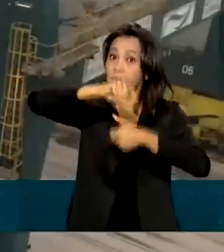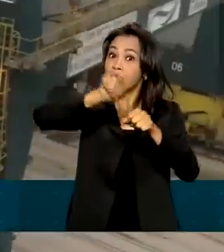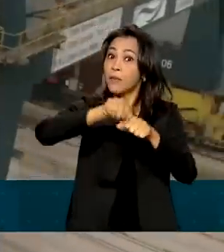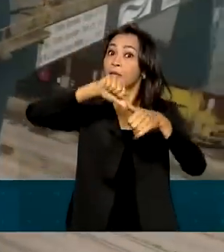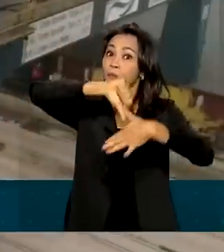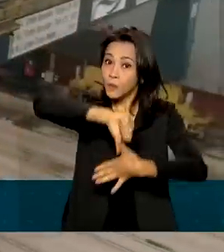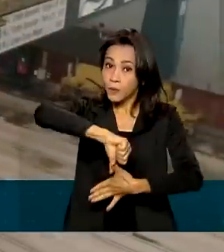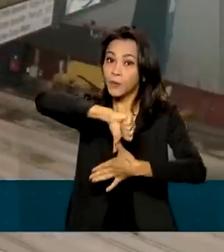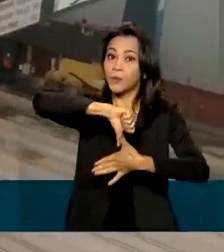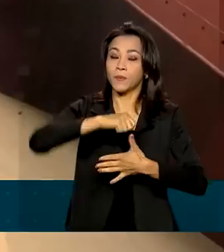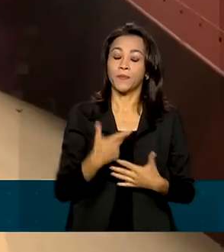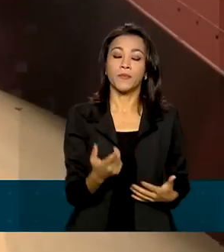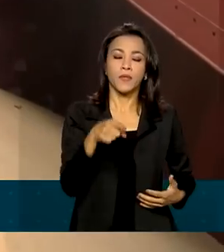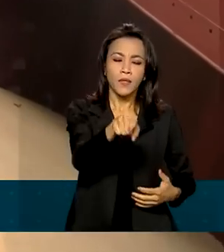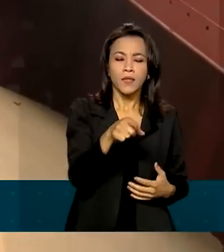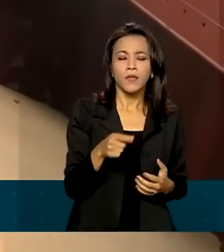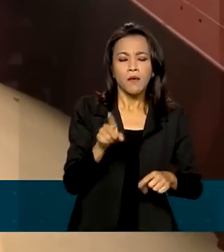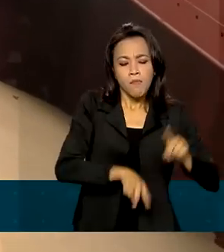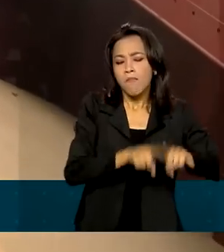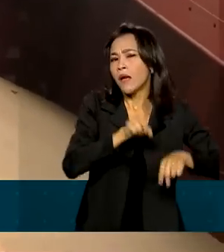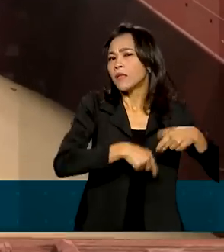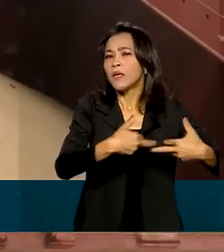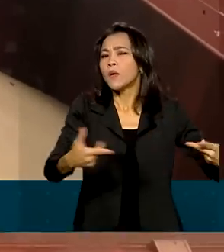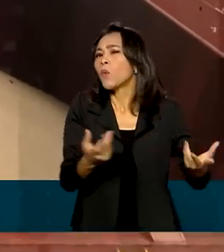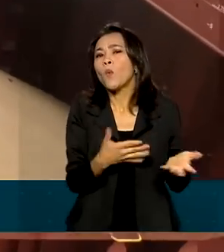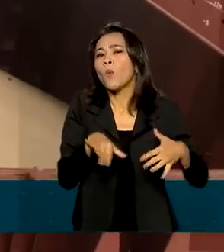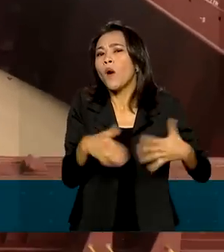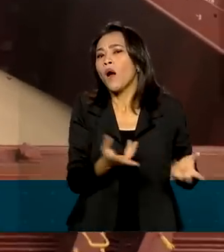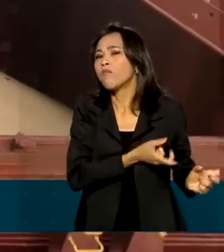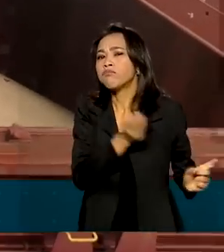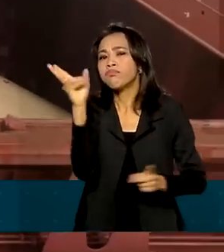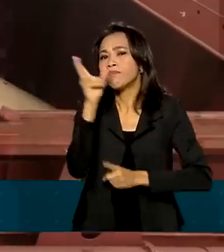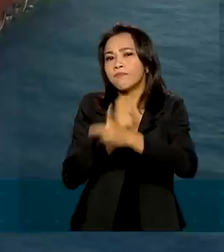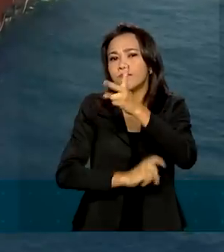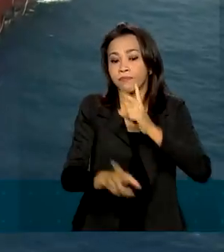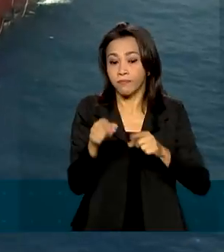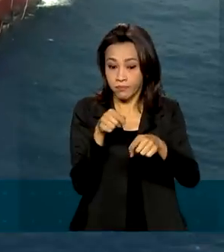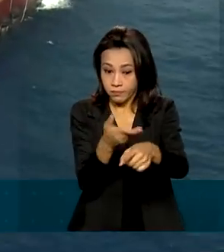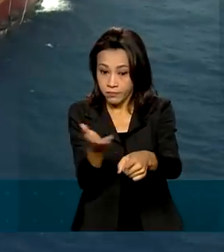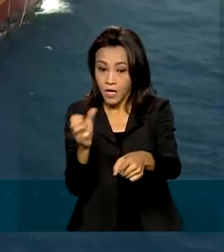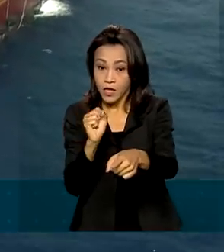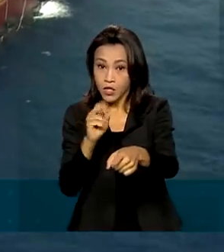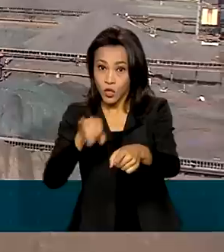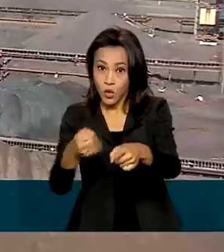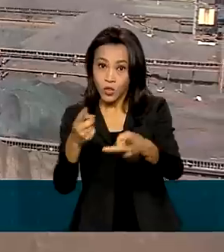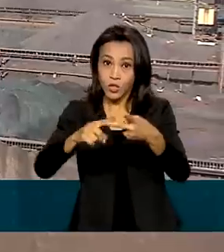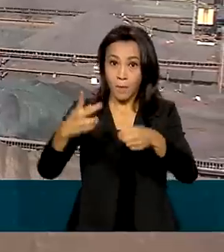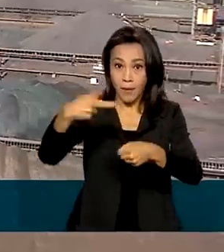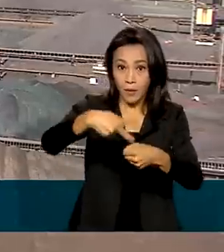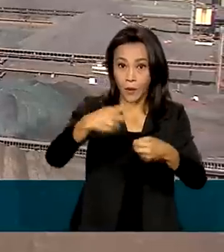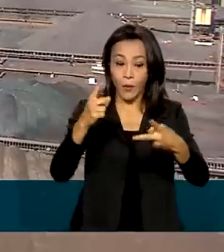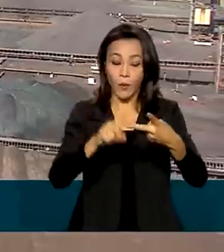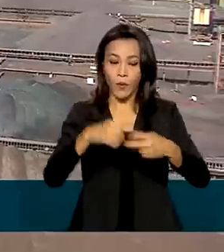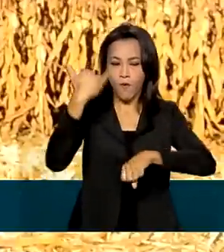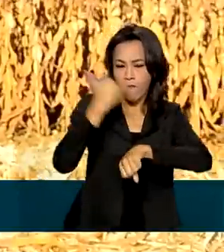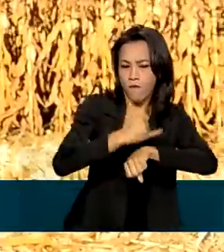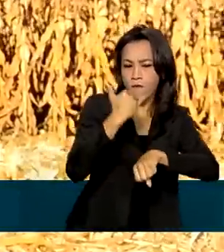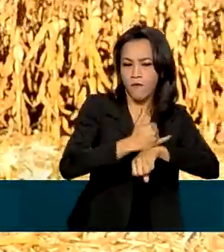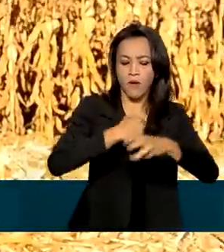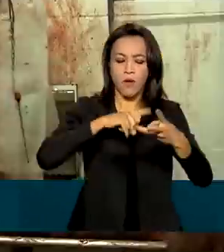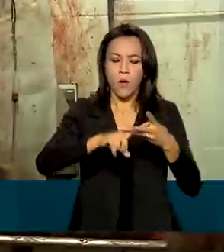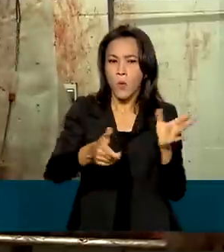mercadorias vendidas, os destaques no mês passado foram soja, petróleo, minério de ferro,